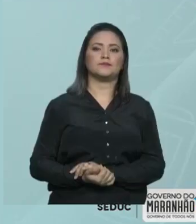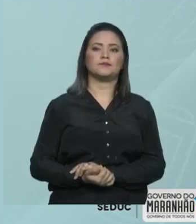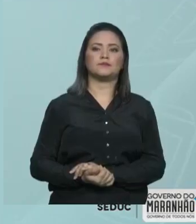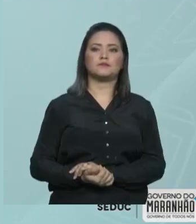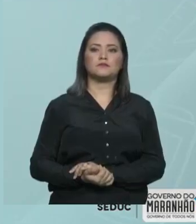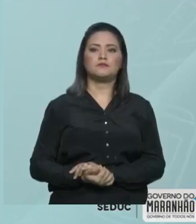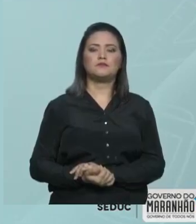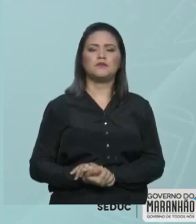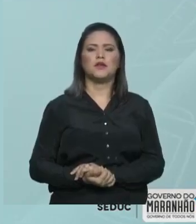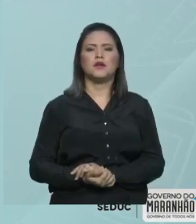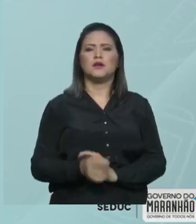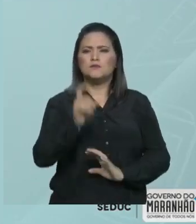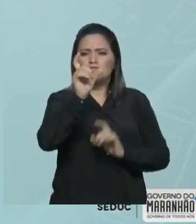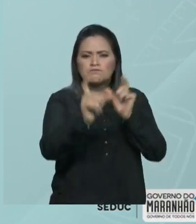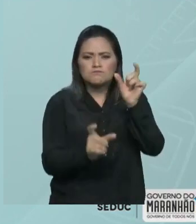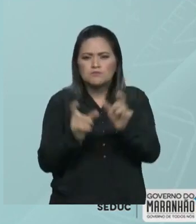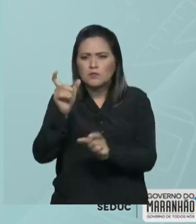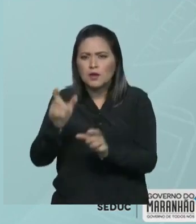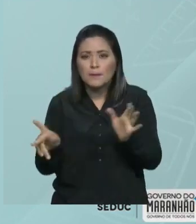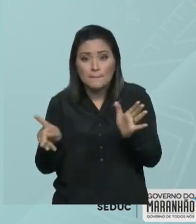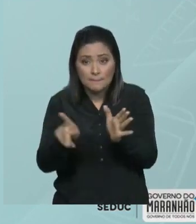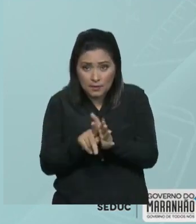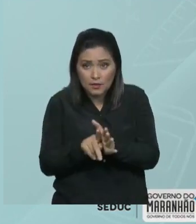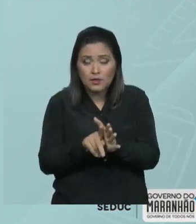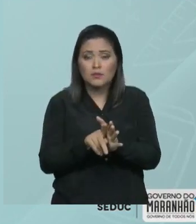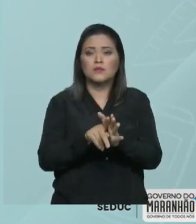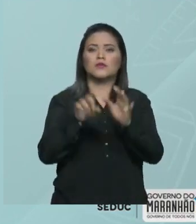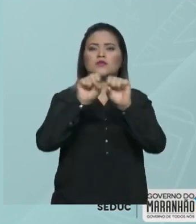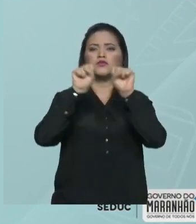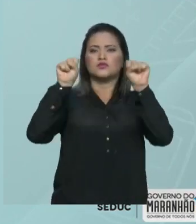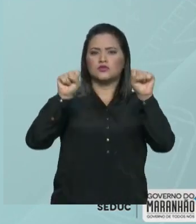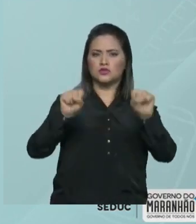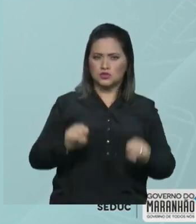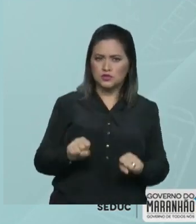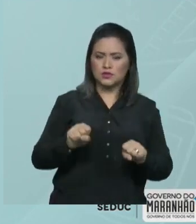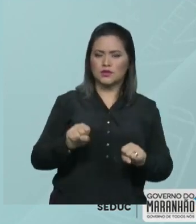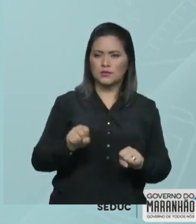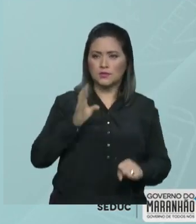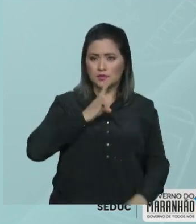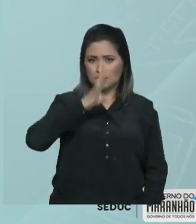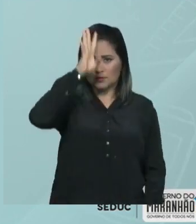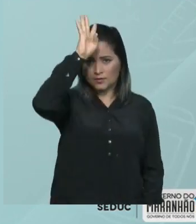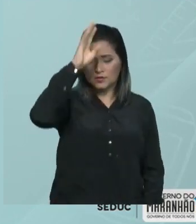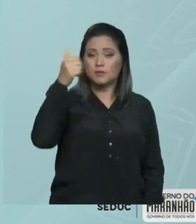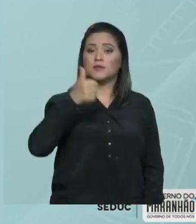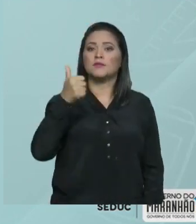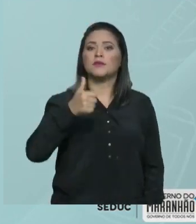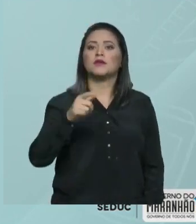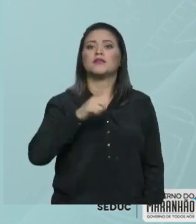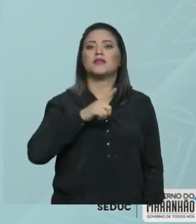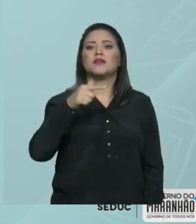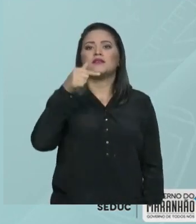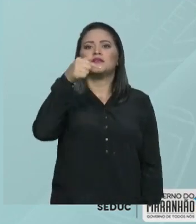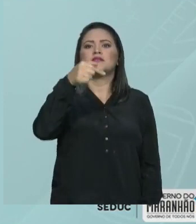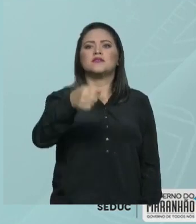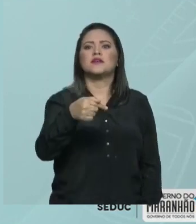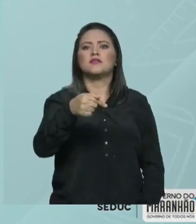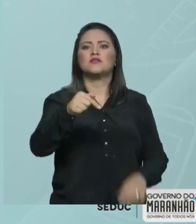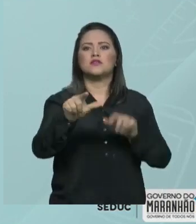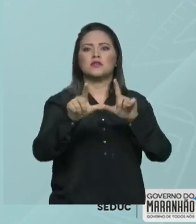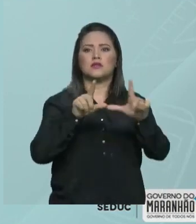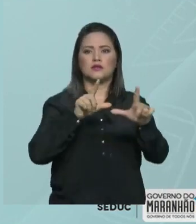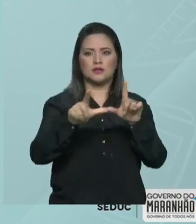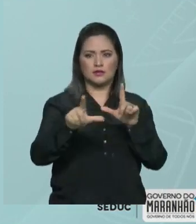Características principais do sistema. Primeira característica. Possui sete símbolos. O sistema